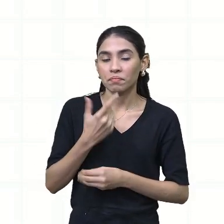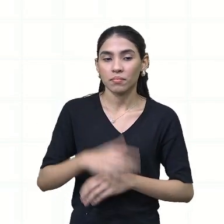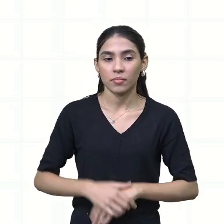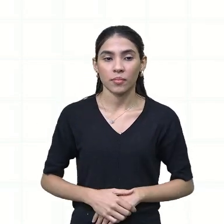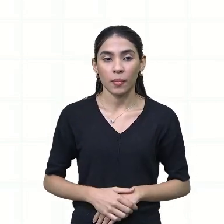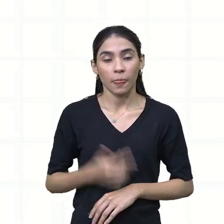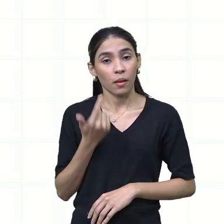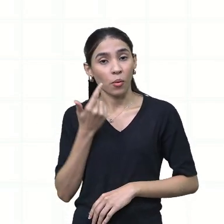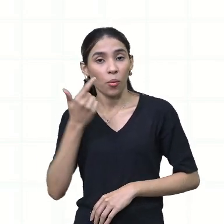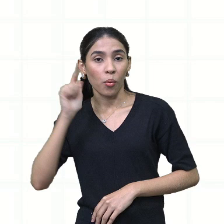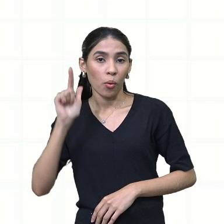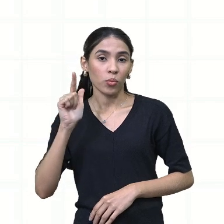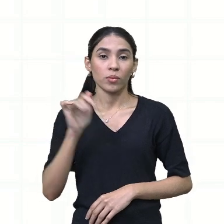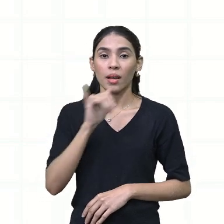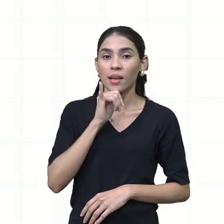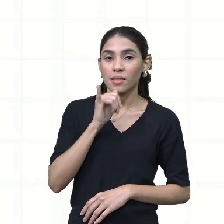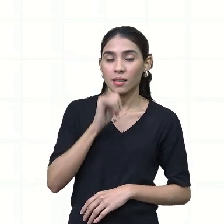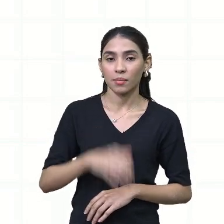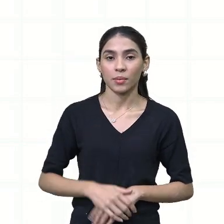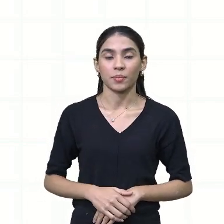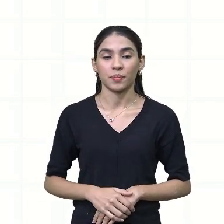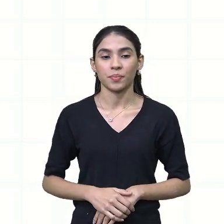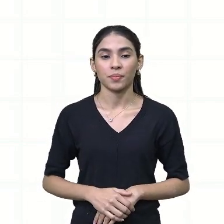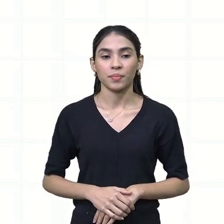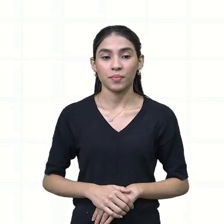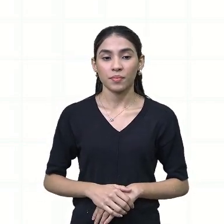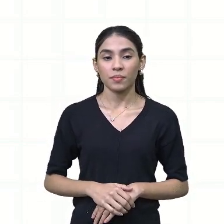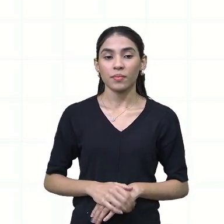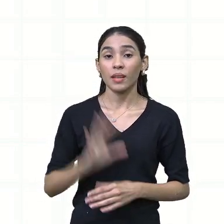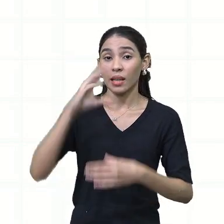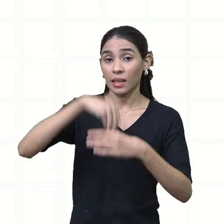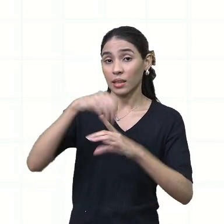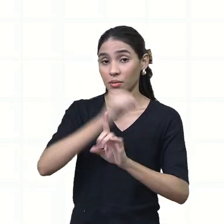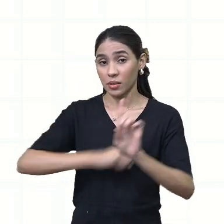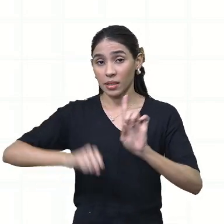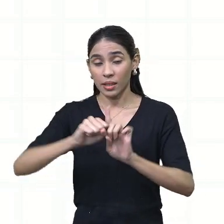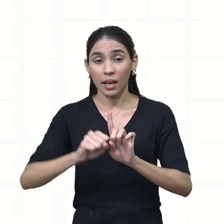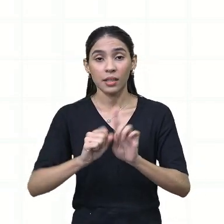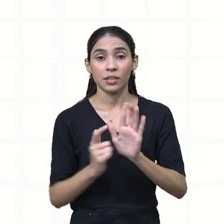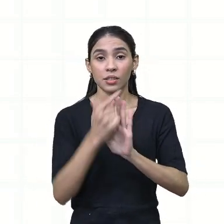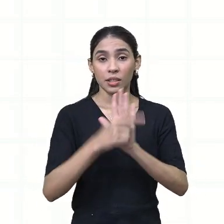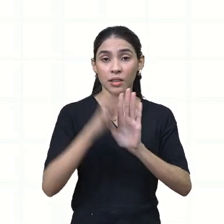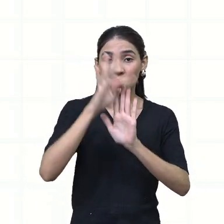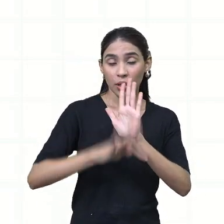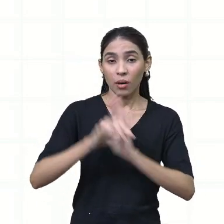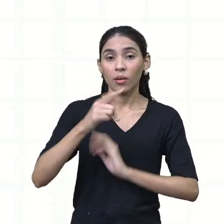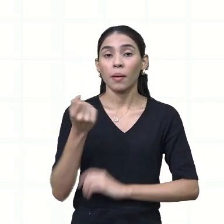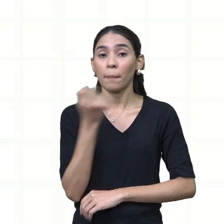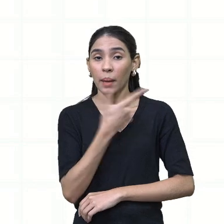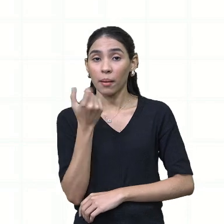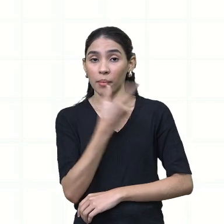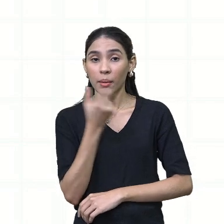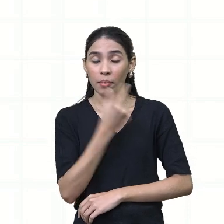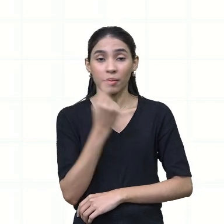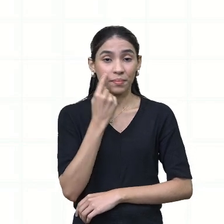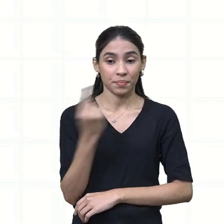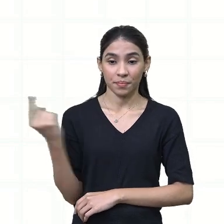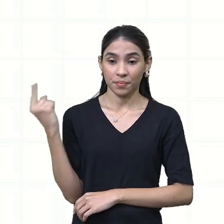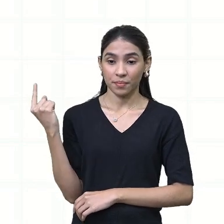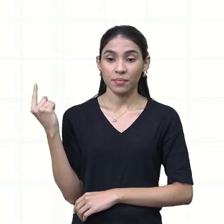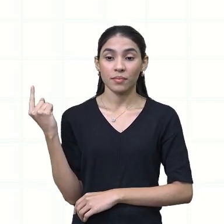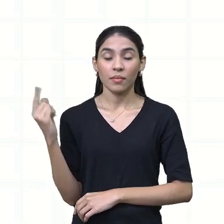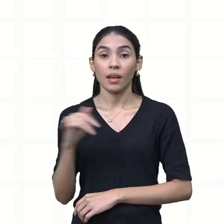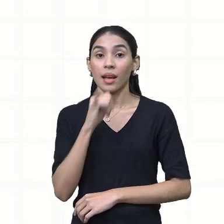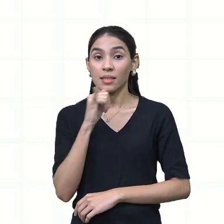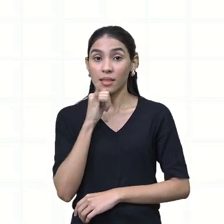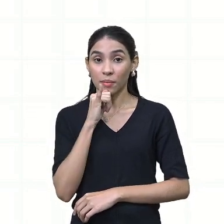temos na sociedade de gênero textual são as piadas, né? Então, nós temos aqui um exemplo